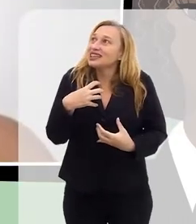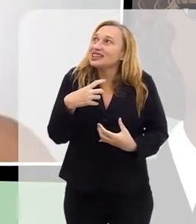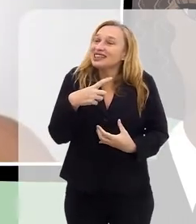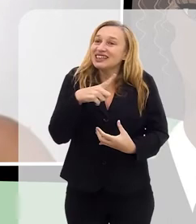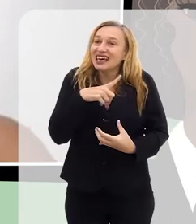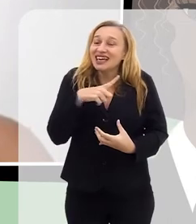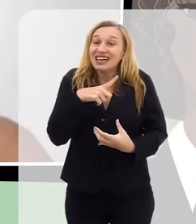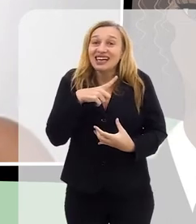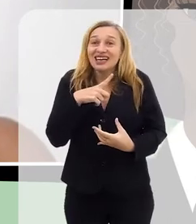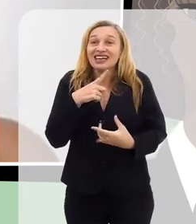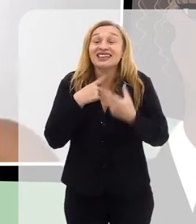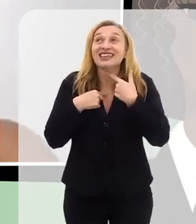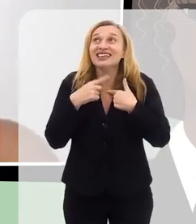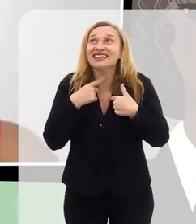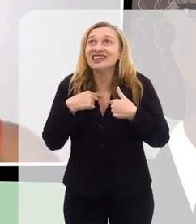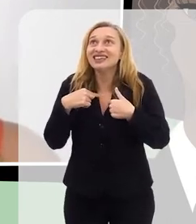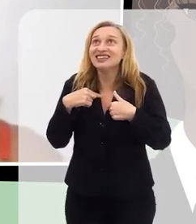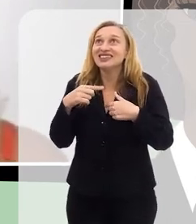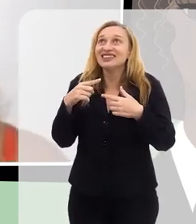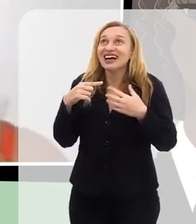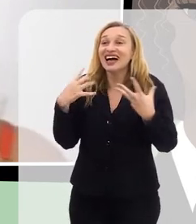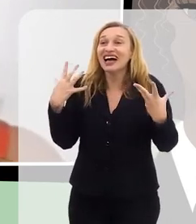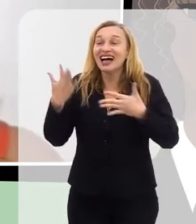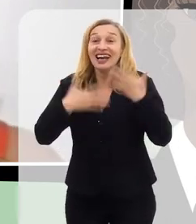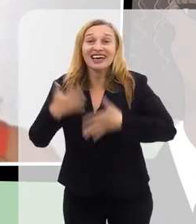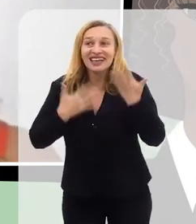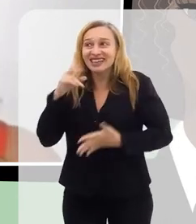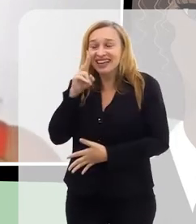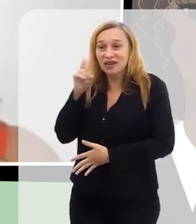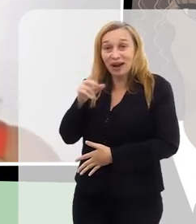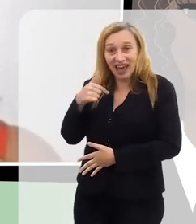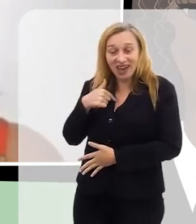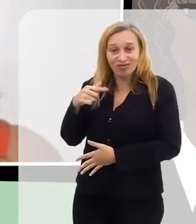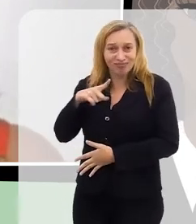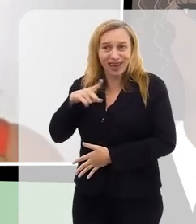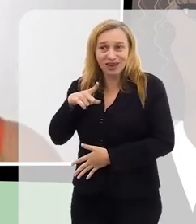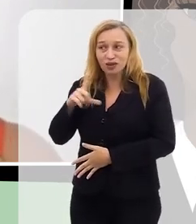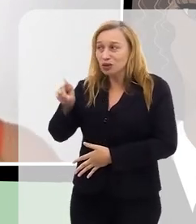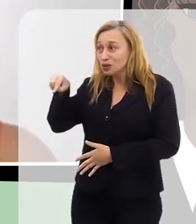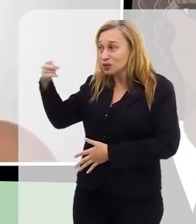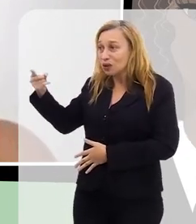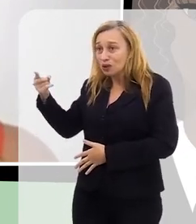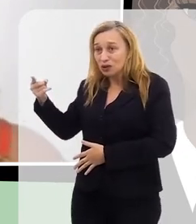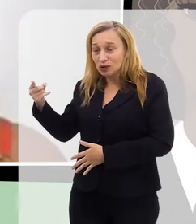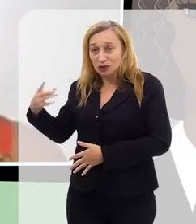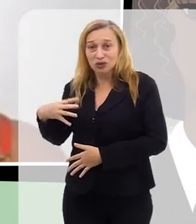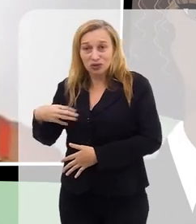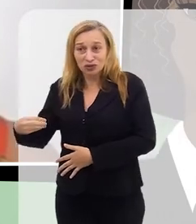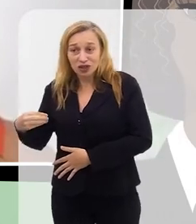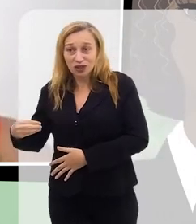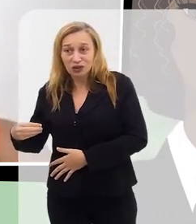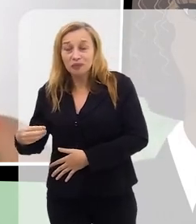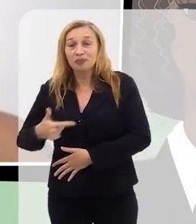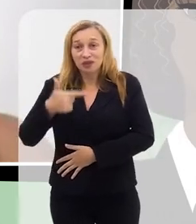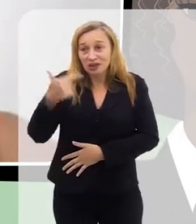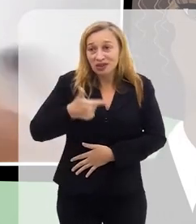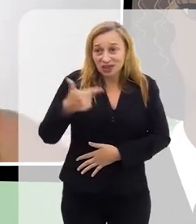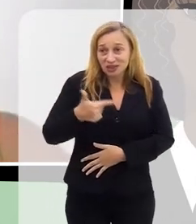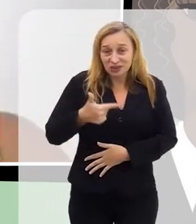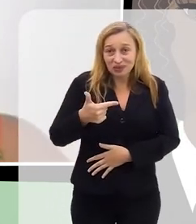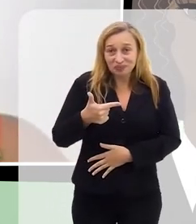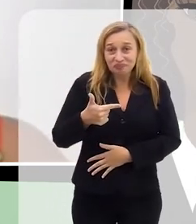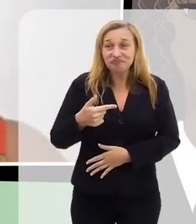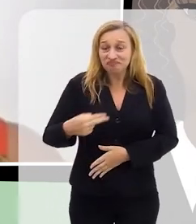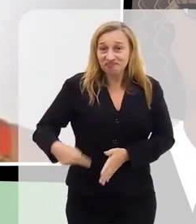você tenha prazer de lembrar, como eu tenho nos meus outros dois partos, né? Inclusive, o meu segundo parto acabou